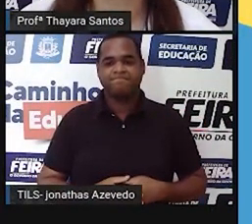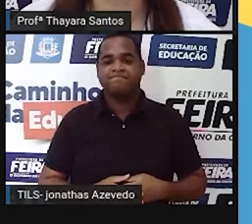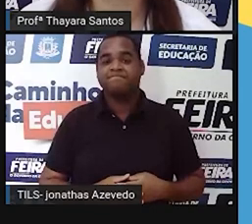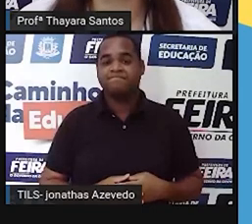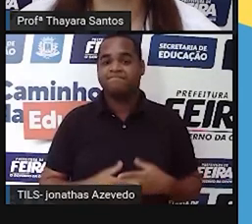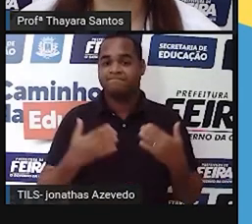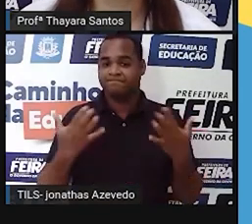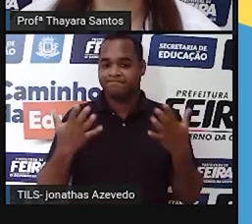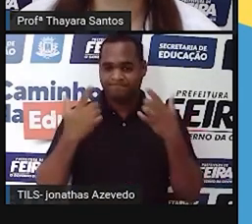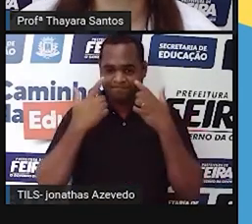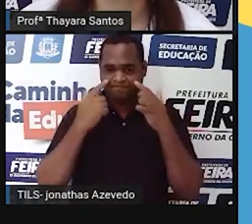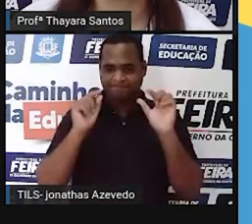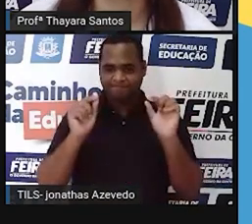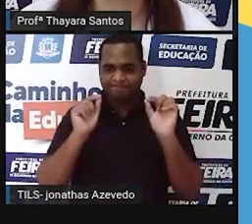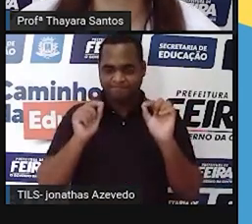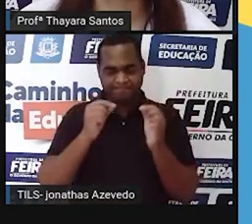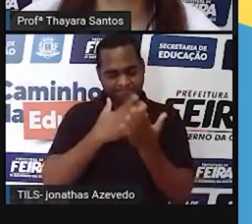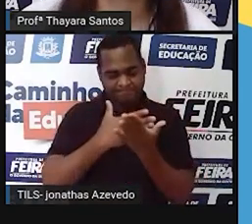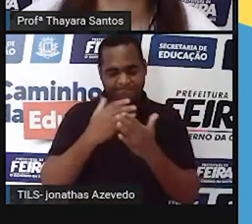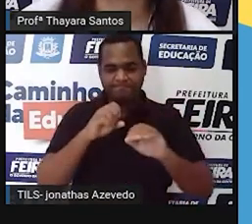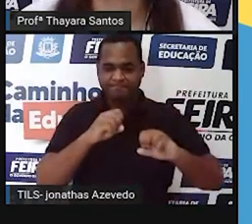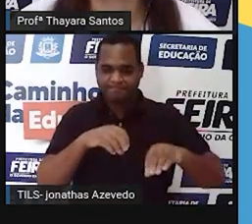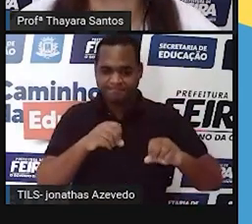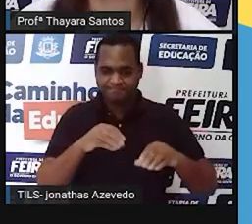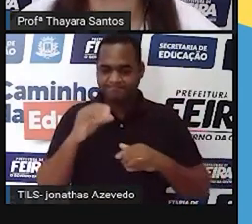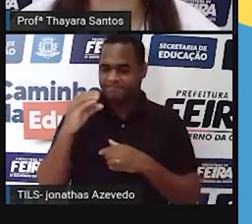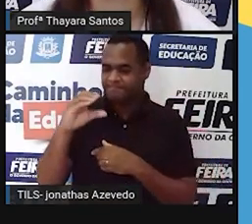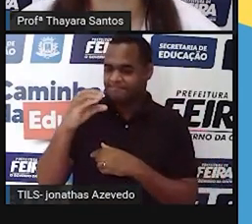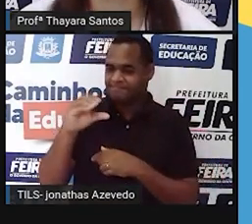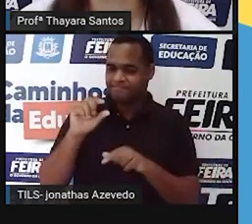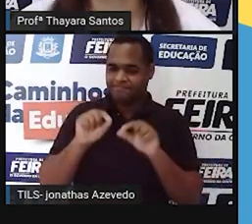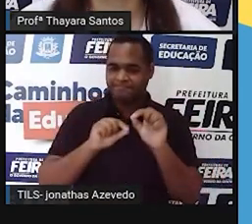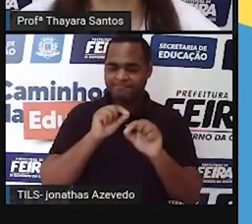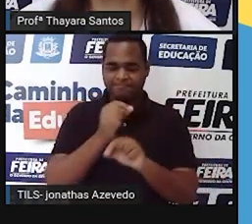Então, vamos lá iniciar a nossa aula de Ciências do 6º ano.